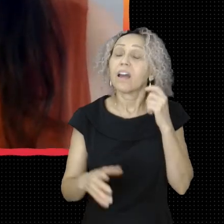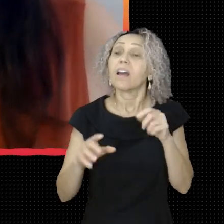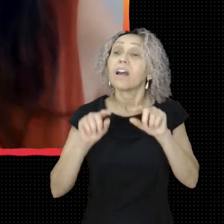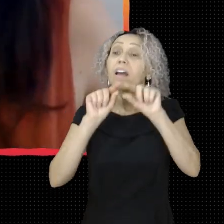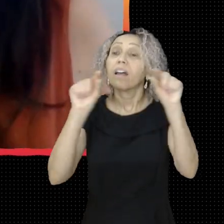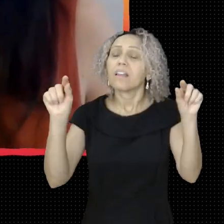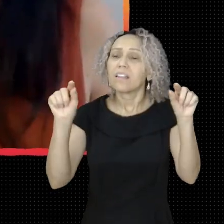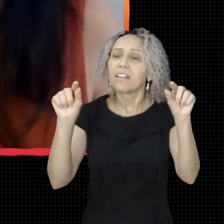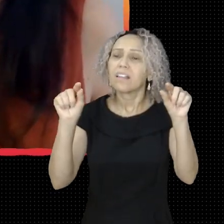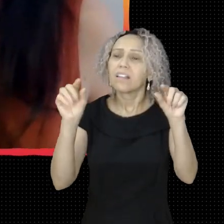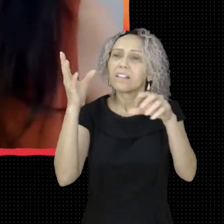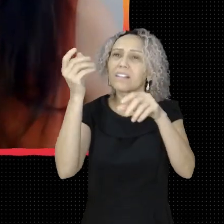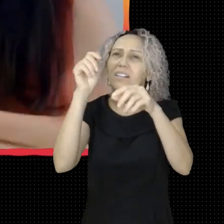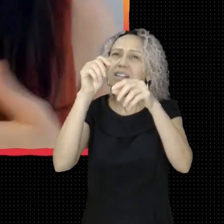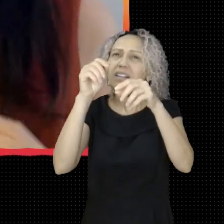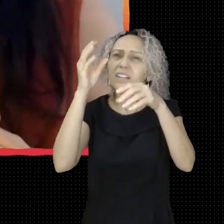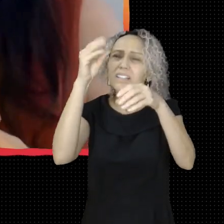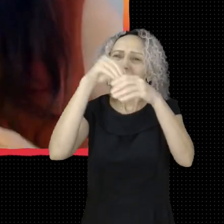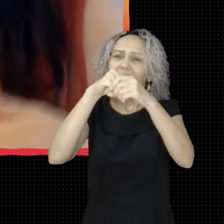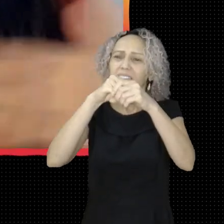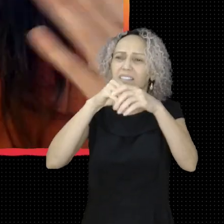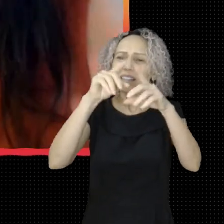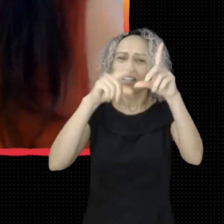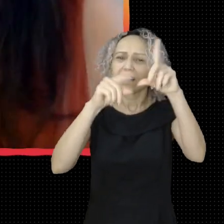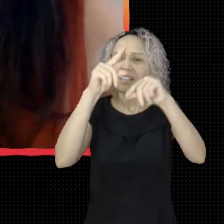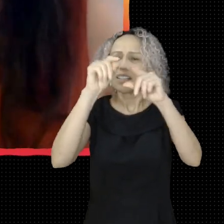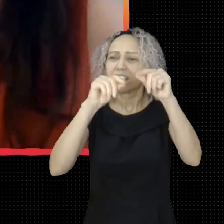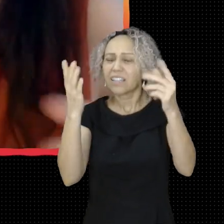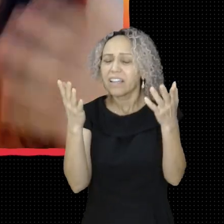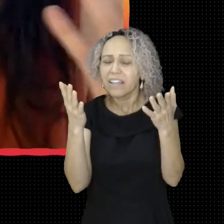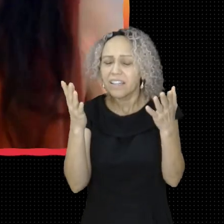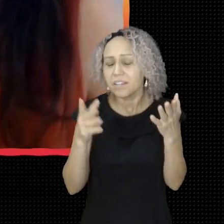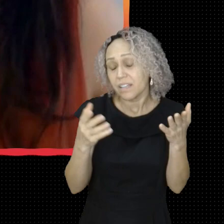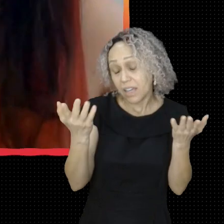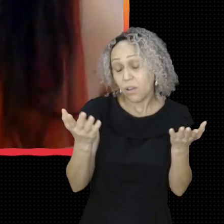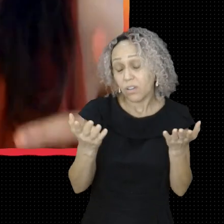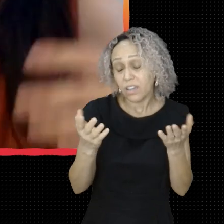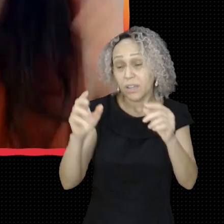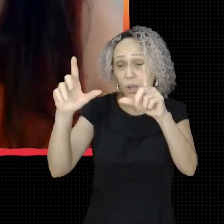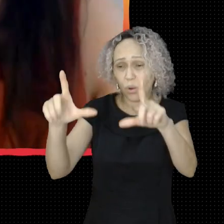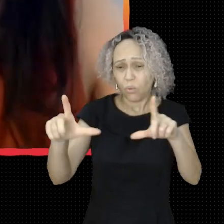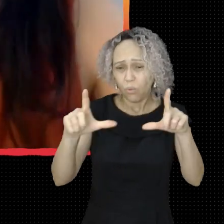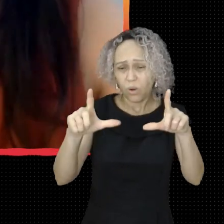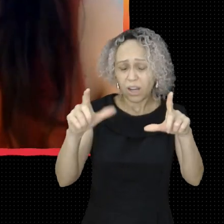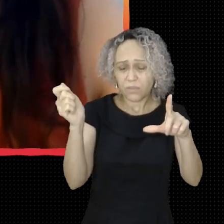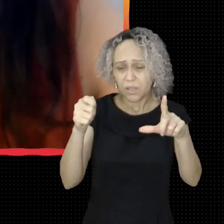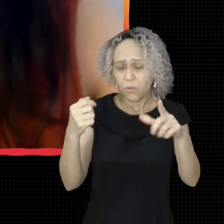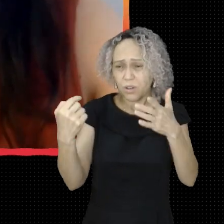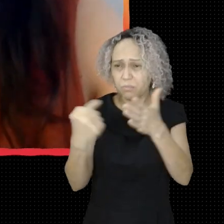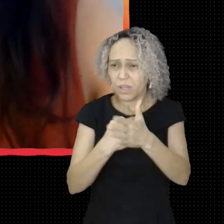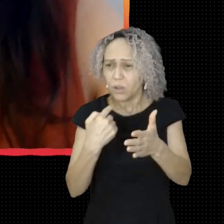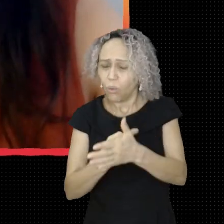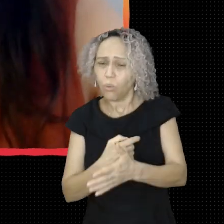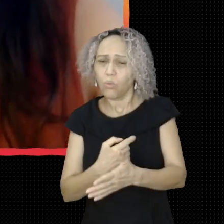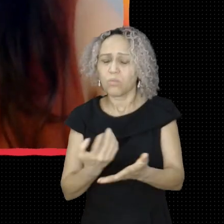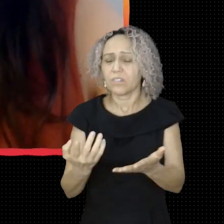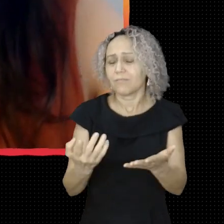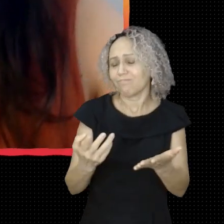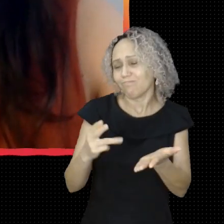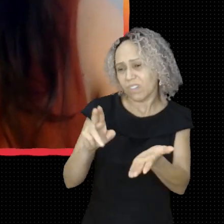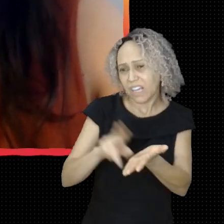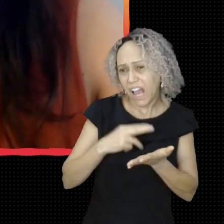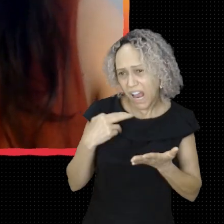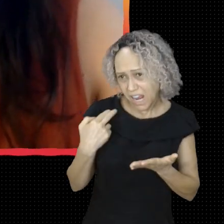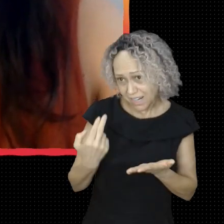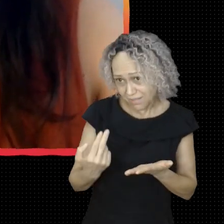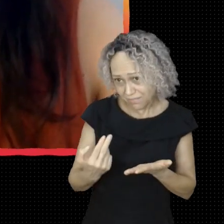é aquele cantinho do nosso programa, separado especialmente pra ler sugestões, perguntas, comentários, cartas. E como a